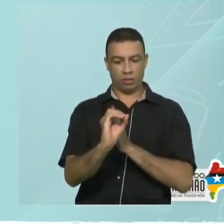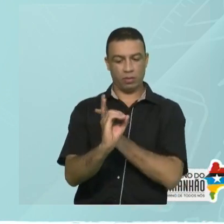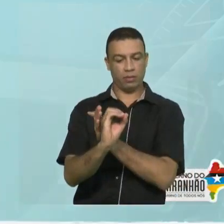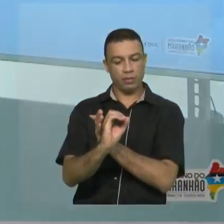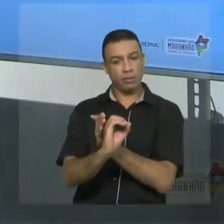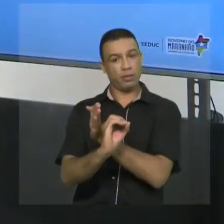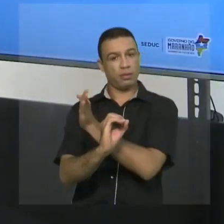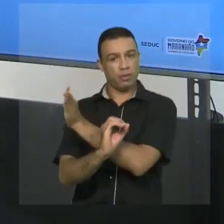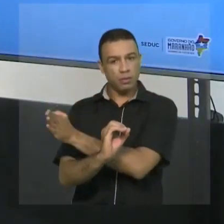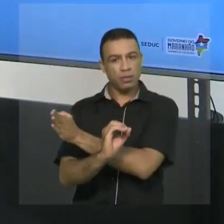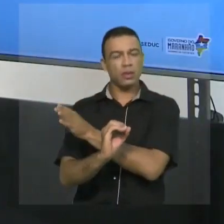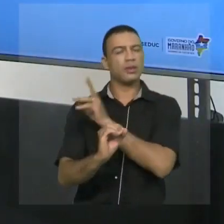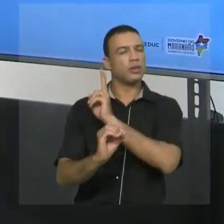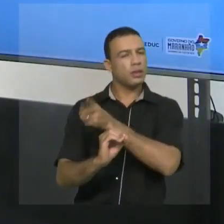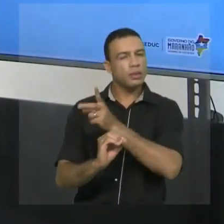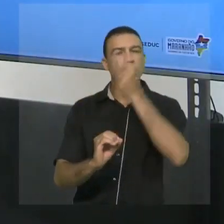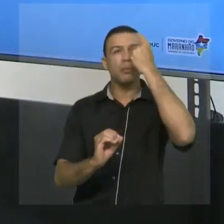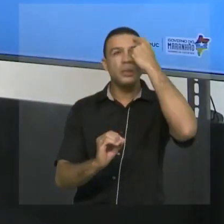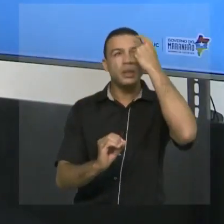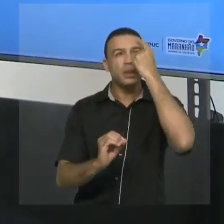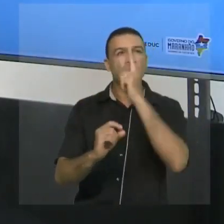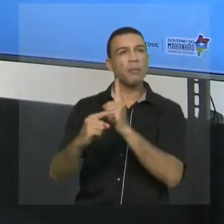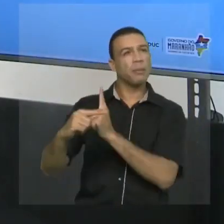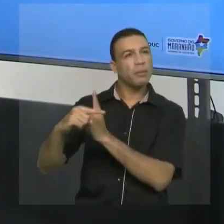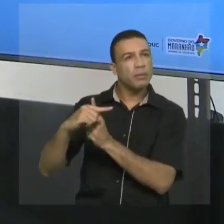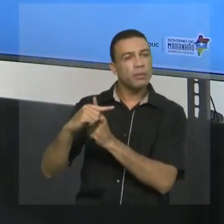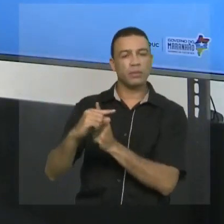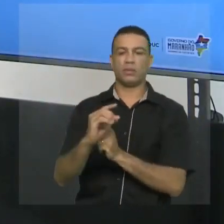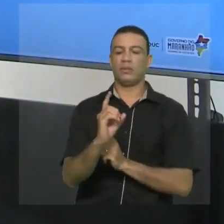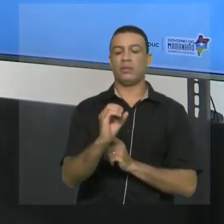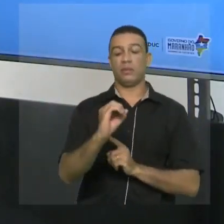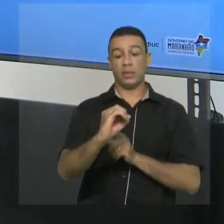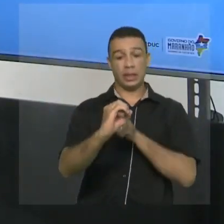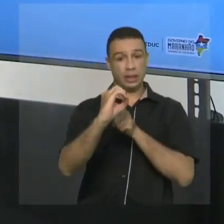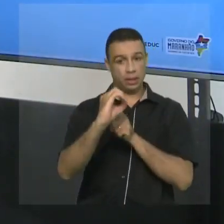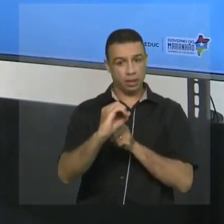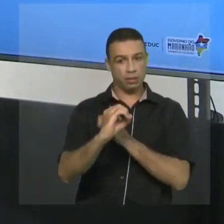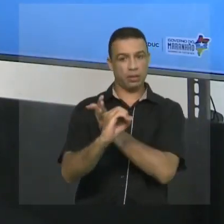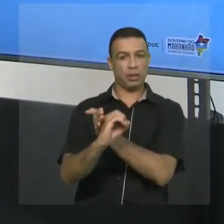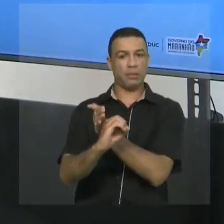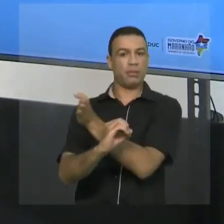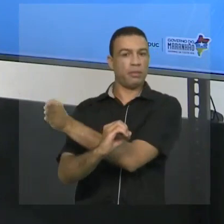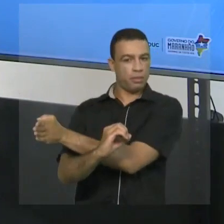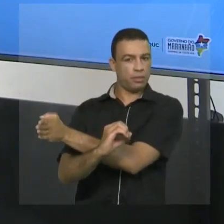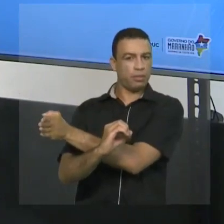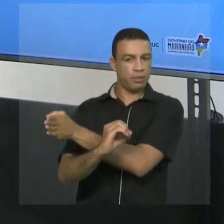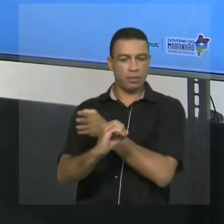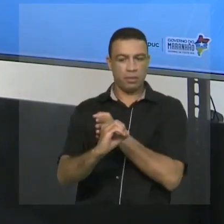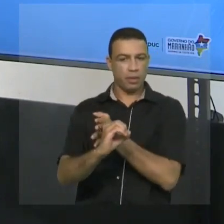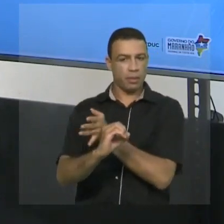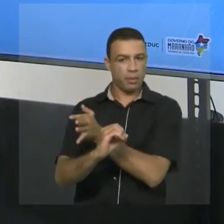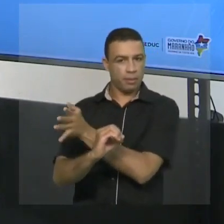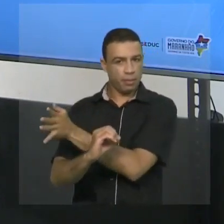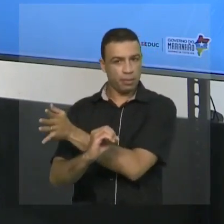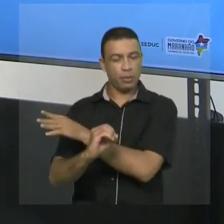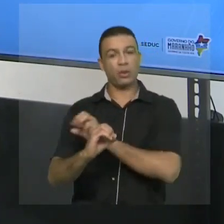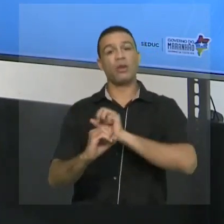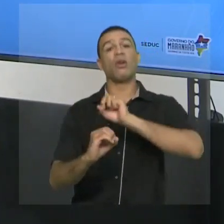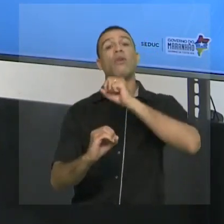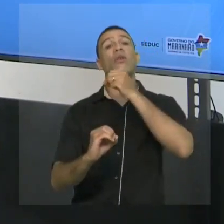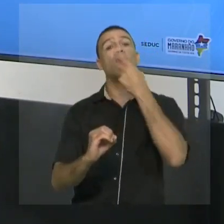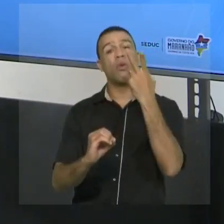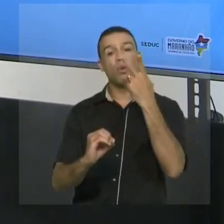Então, sempre que eu pensar em positivo, está à direita do zero. Ou eu também posso falar que está